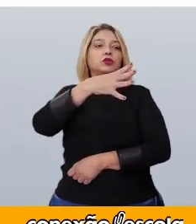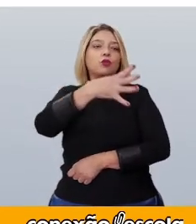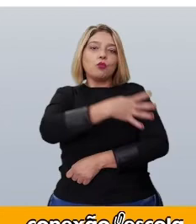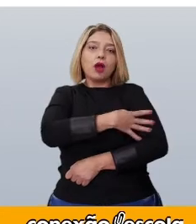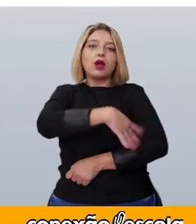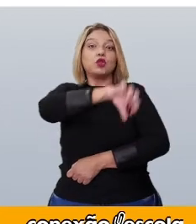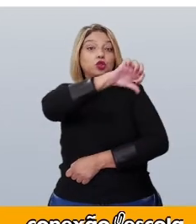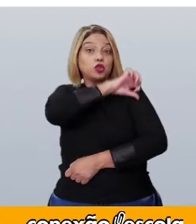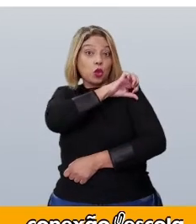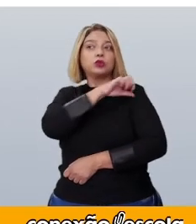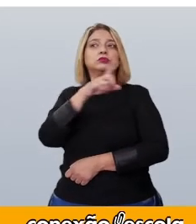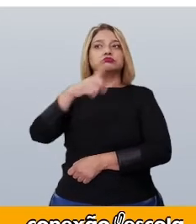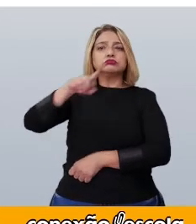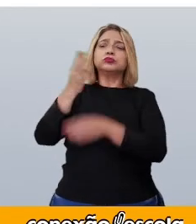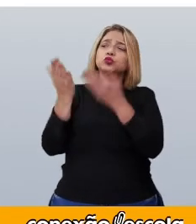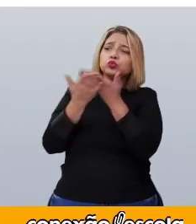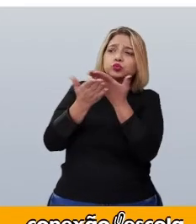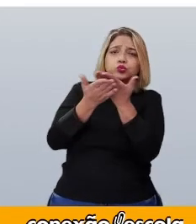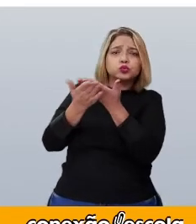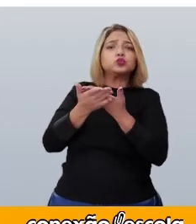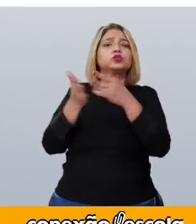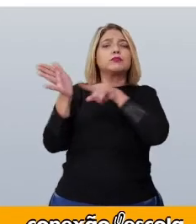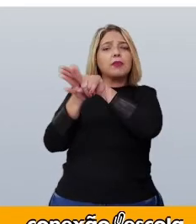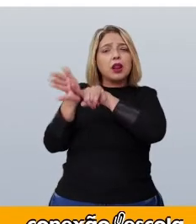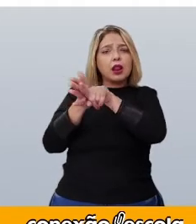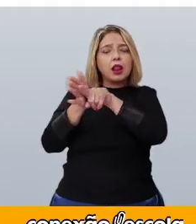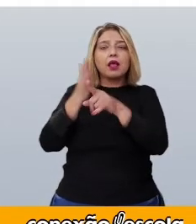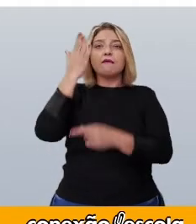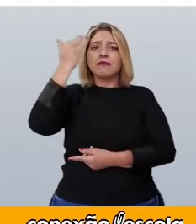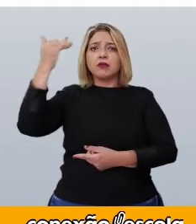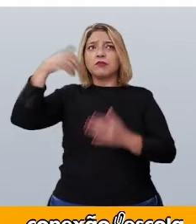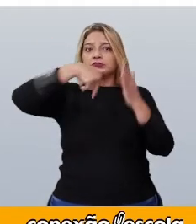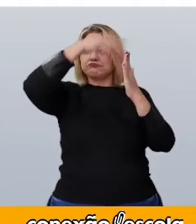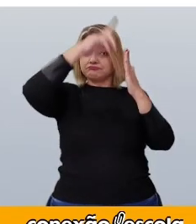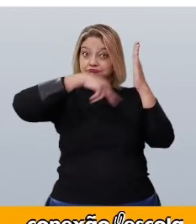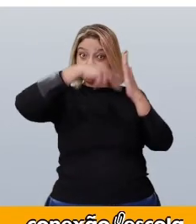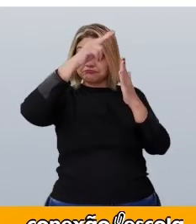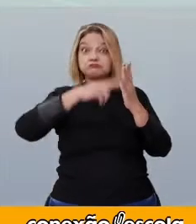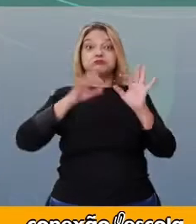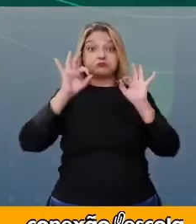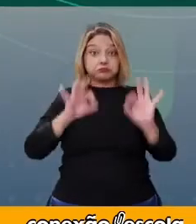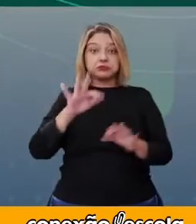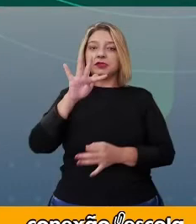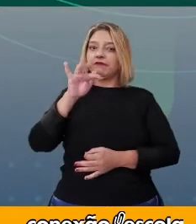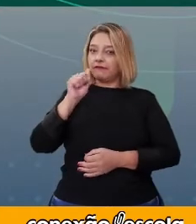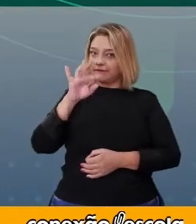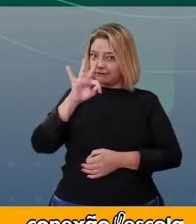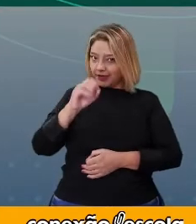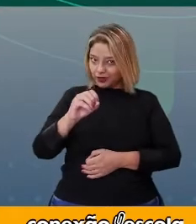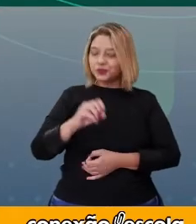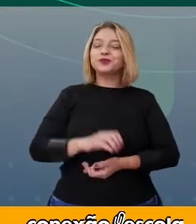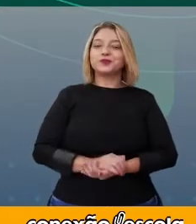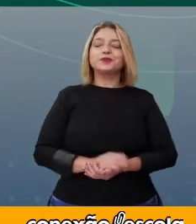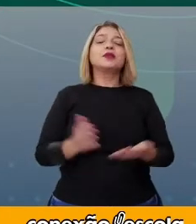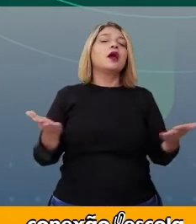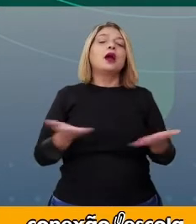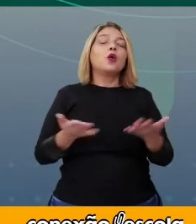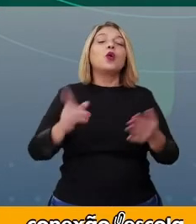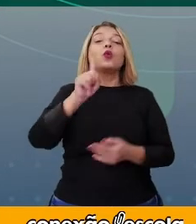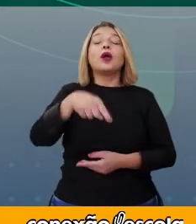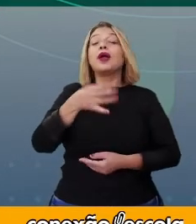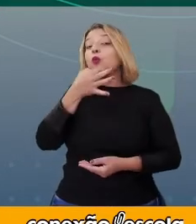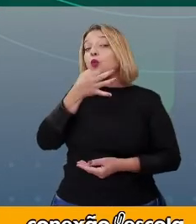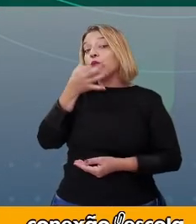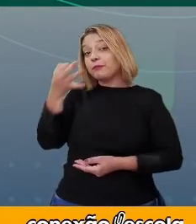artistas plásticos. É um fato, foi um acontecimento. Agora, a opinião, nós temos, por